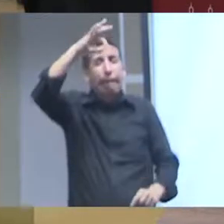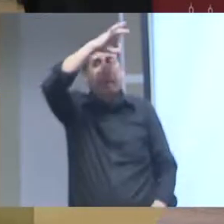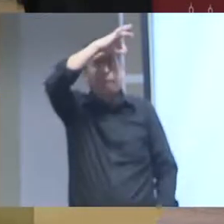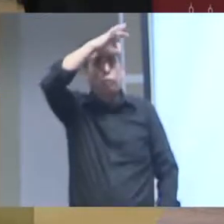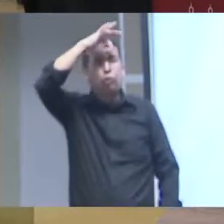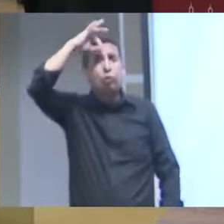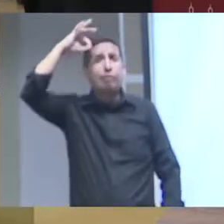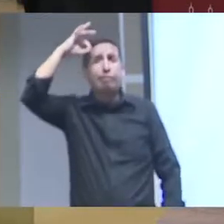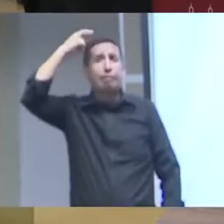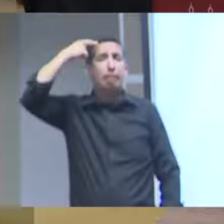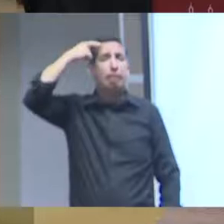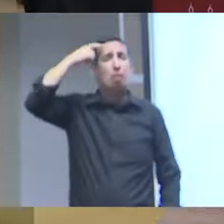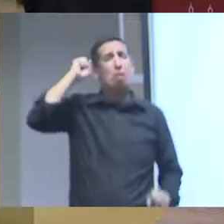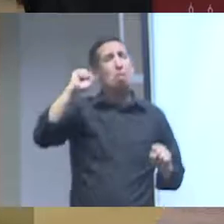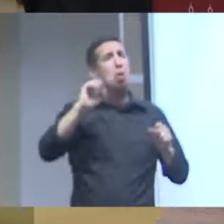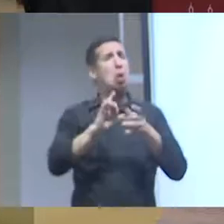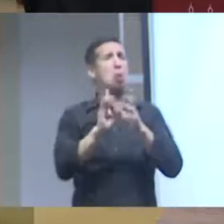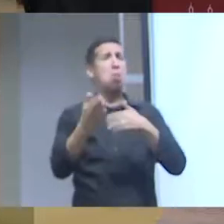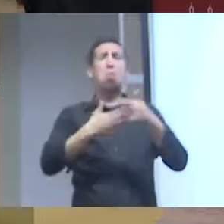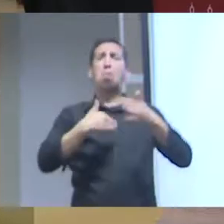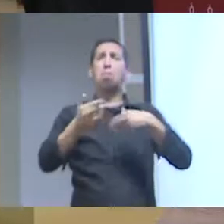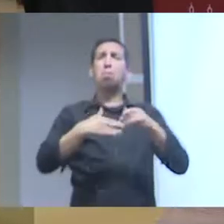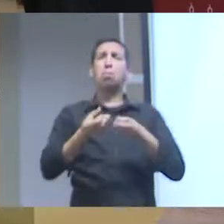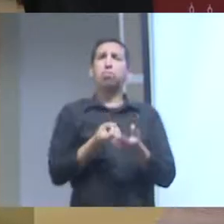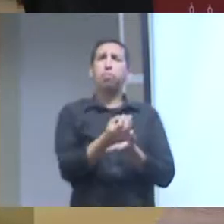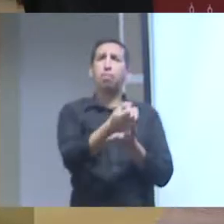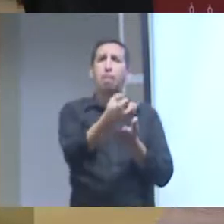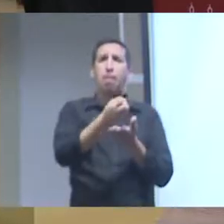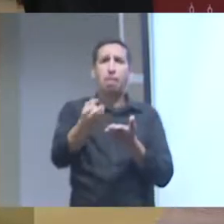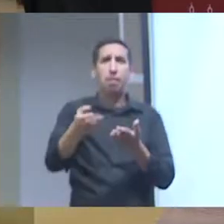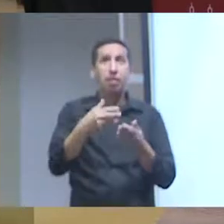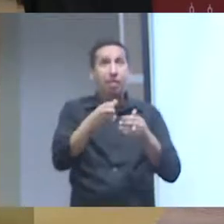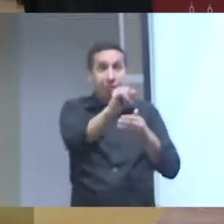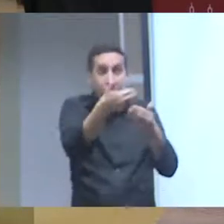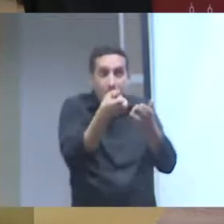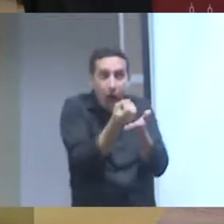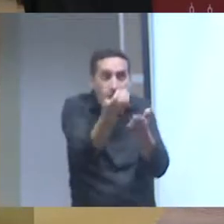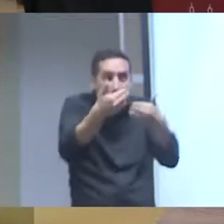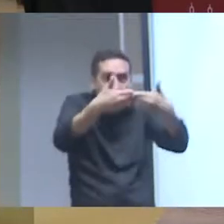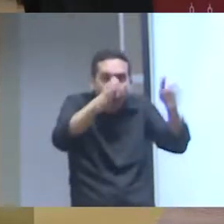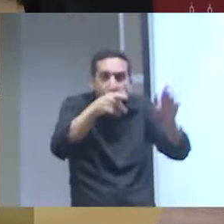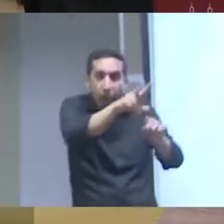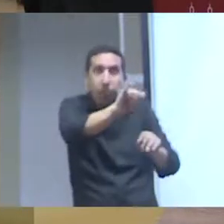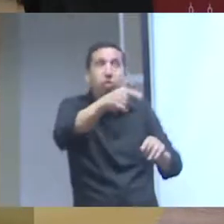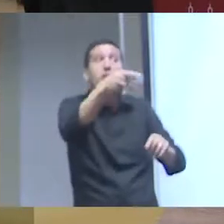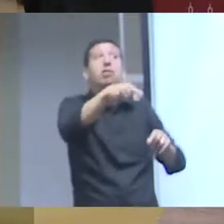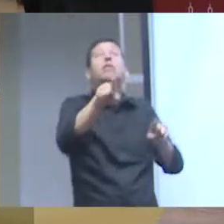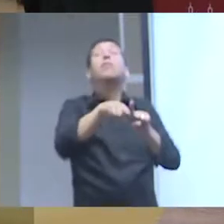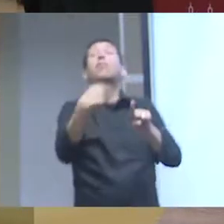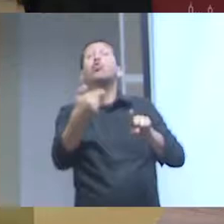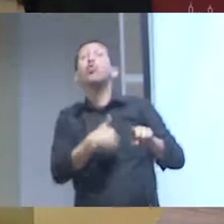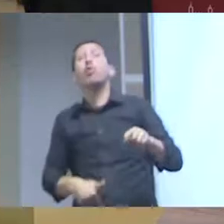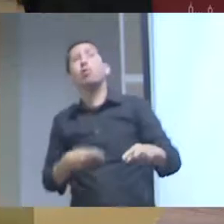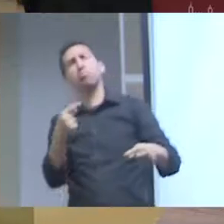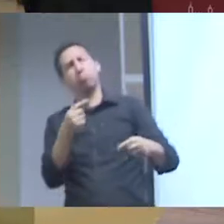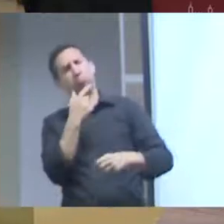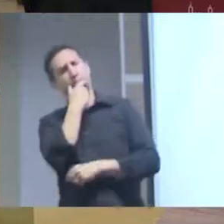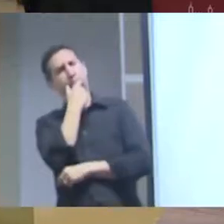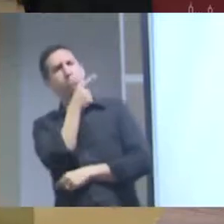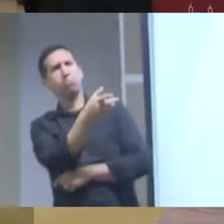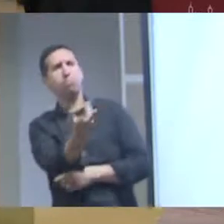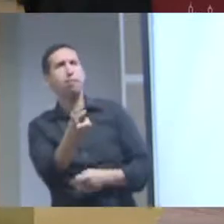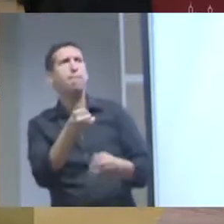dos dados que o governo próprio está publicando porque quando você publica dados abertos você dá a possibilidade do questionamento do próprio governo e isso é importante